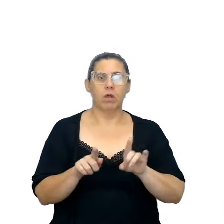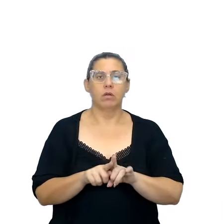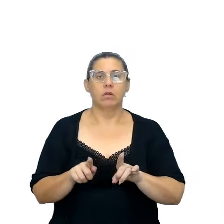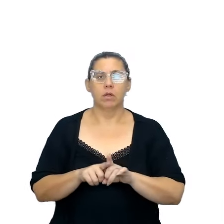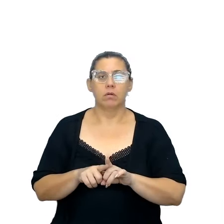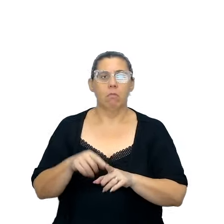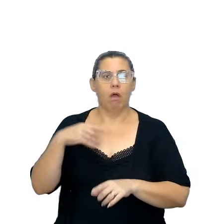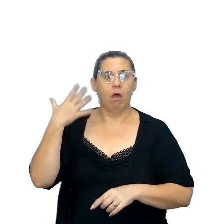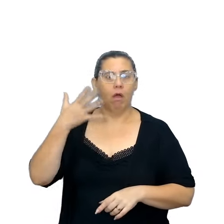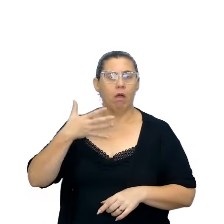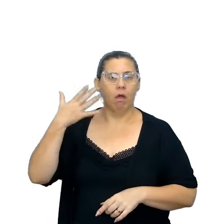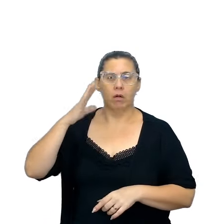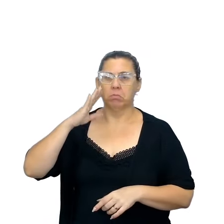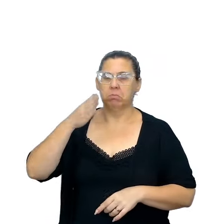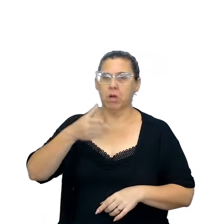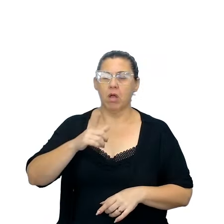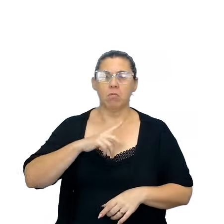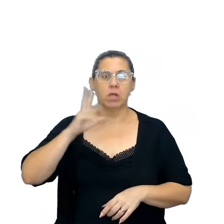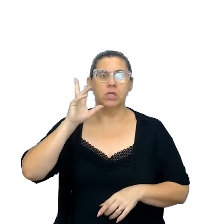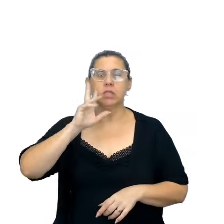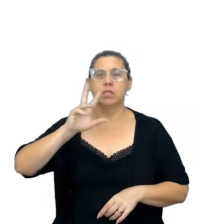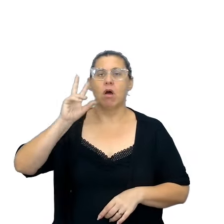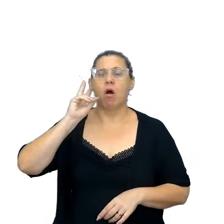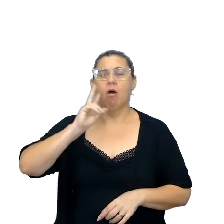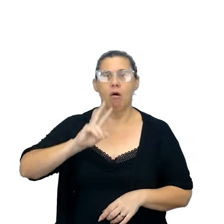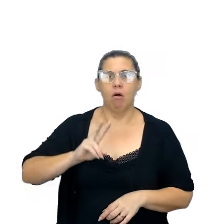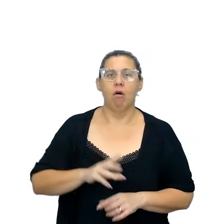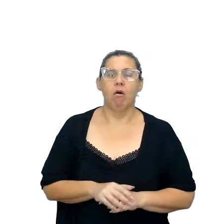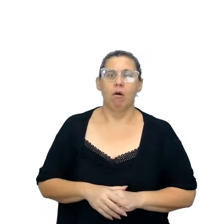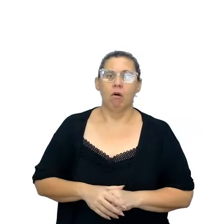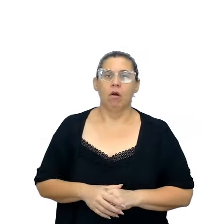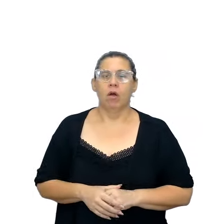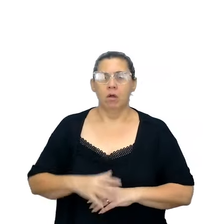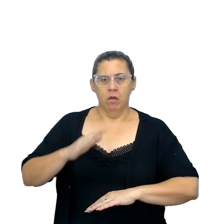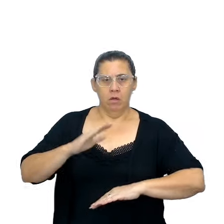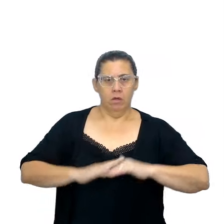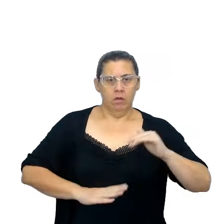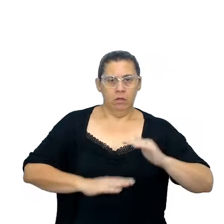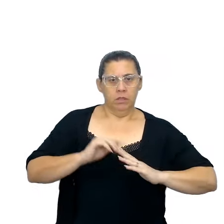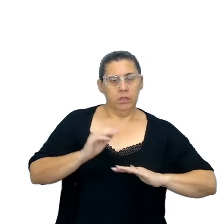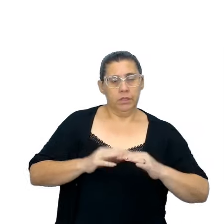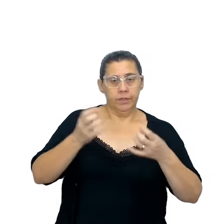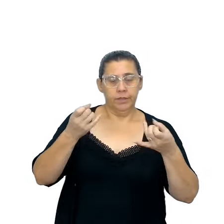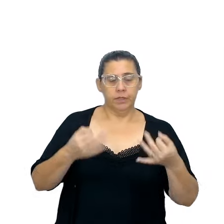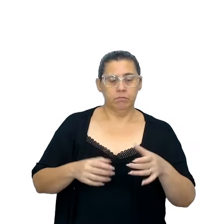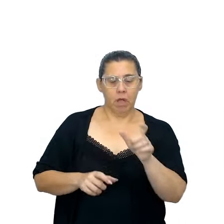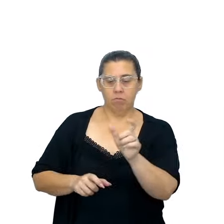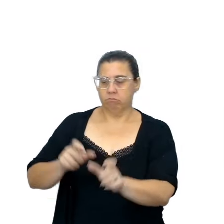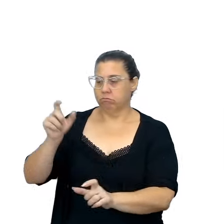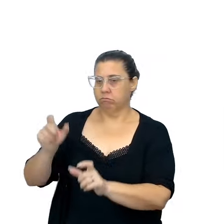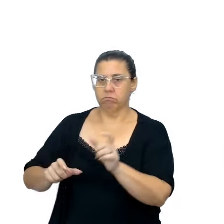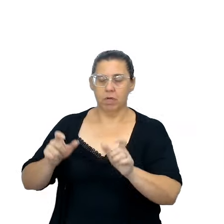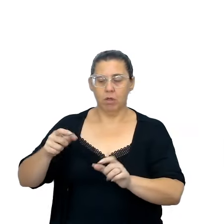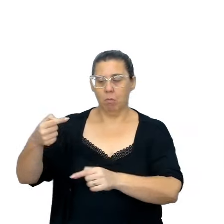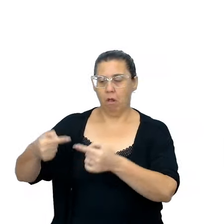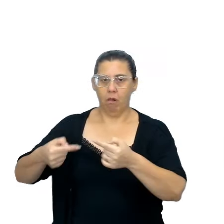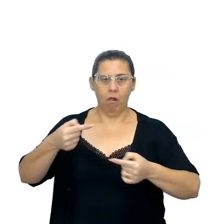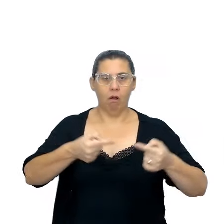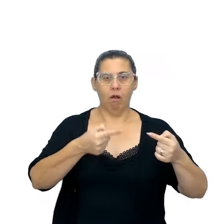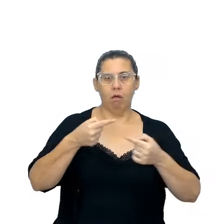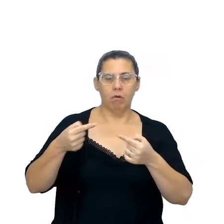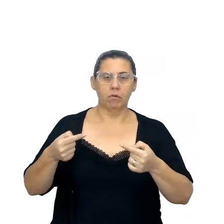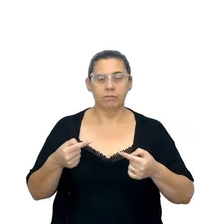direto e conta com a história, por meio de ações e falas das personagens que dialogam ou